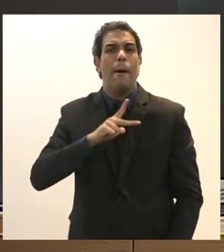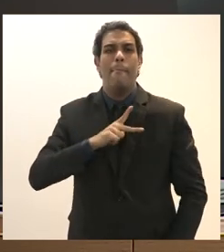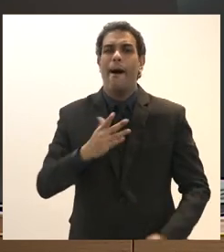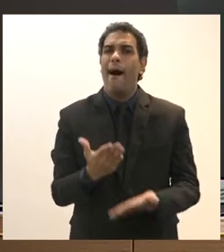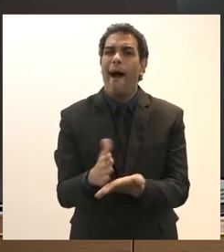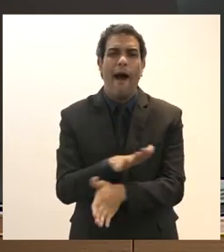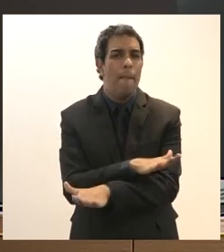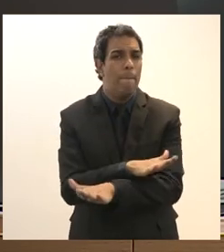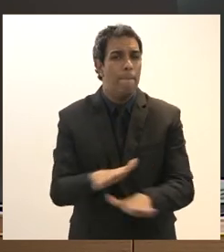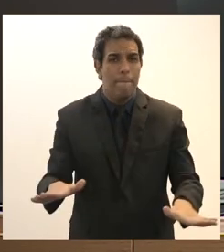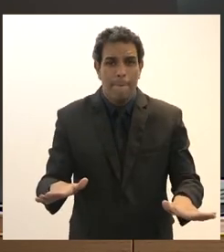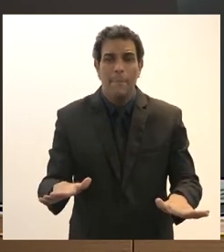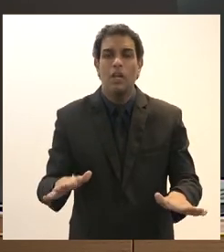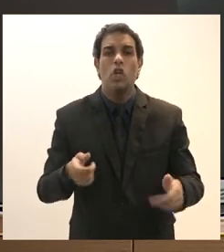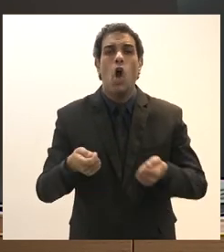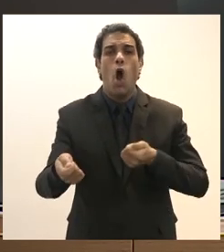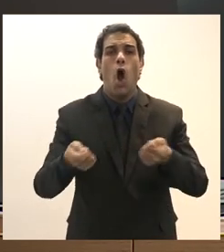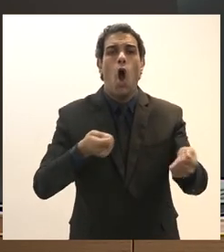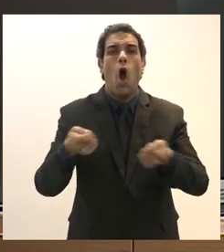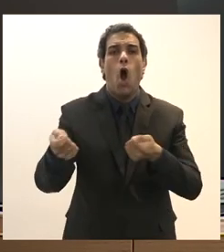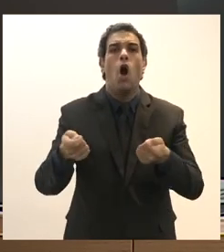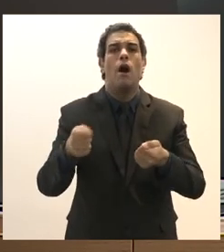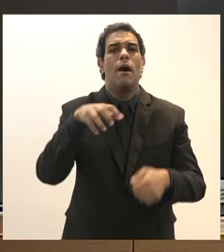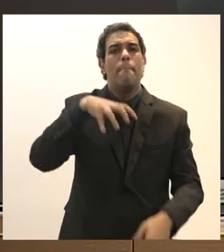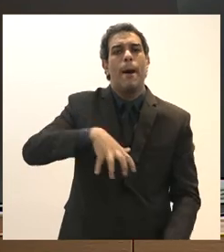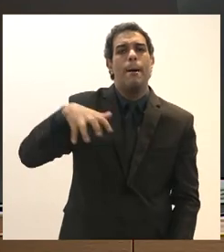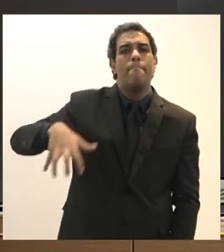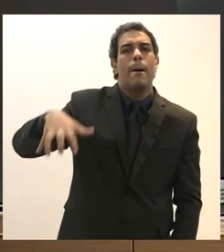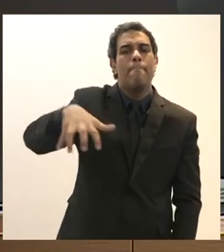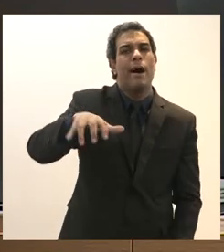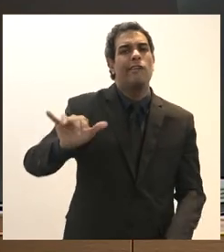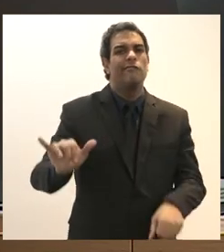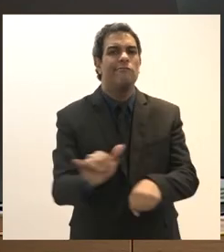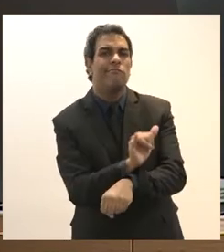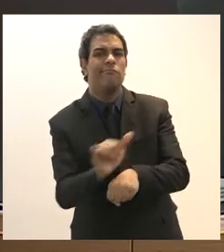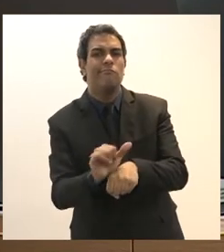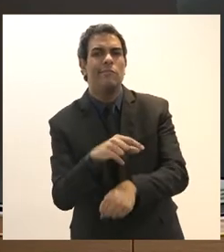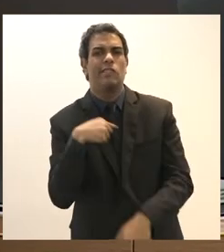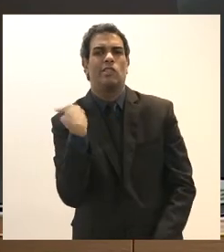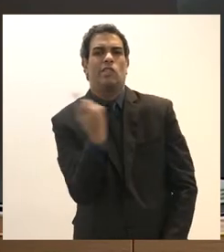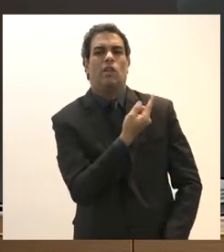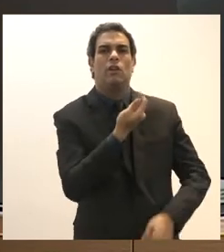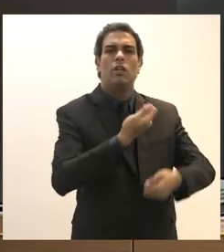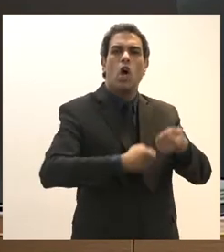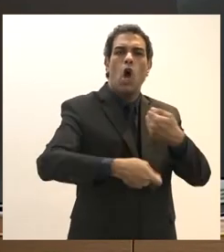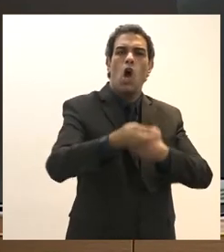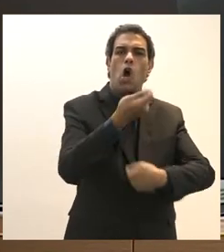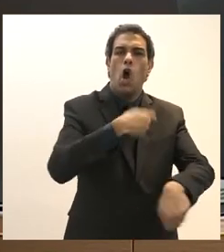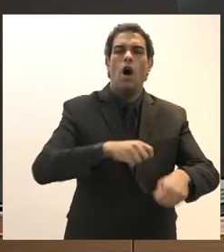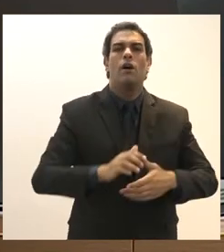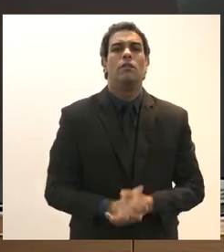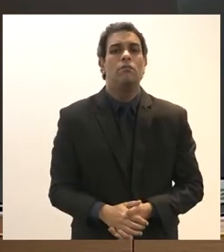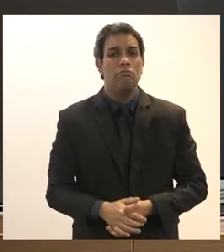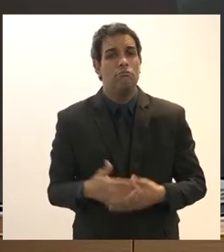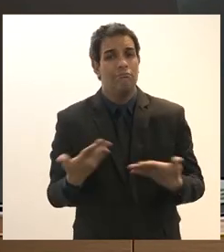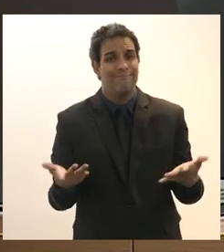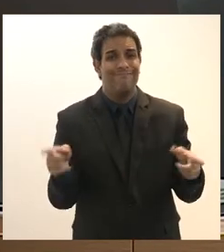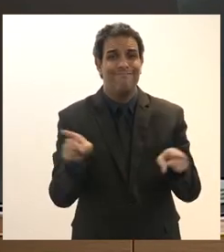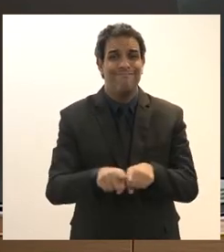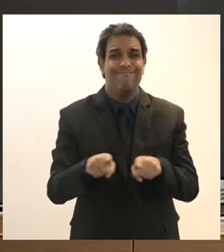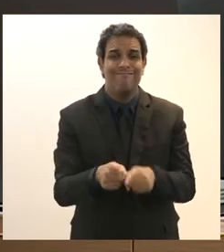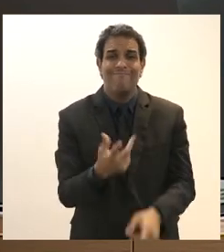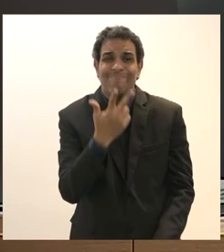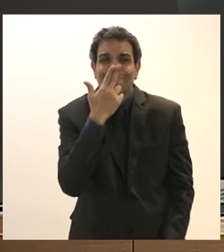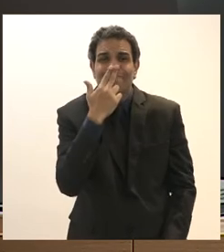com o controle de setores extremamente estratégicos da nossa economia impossibilitando a